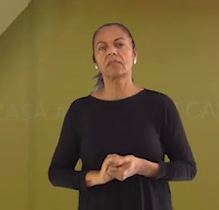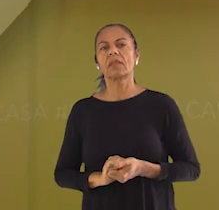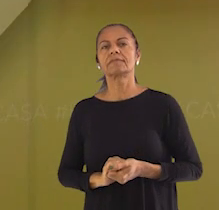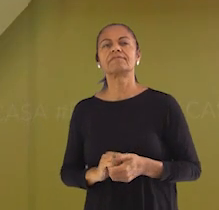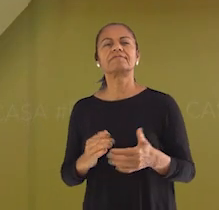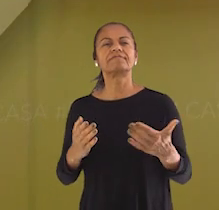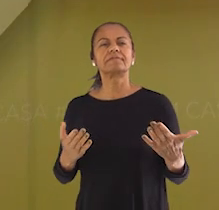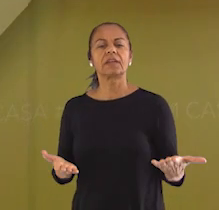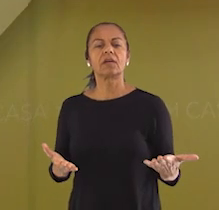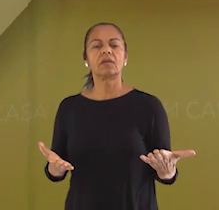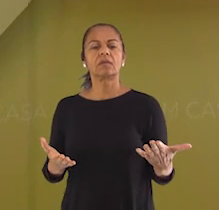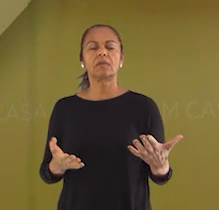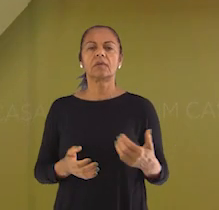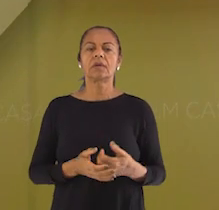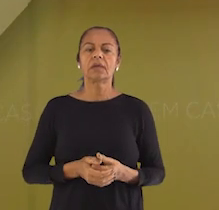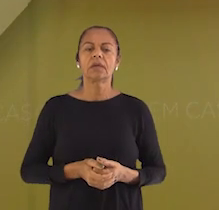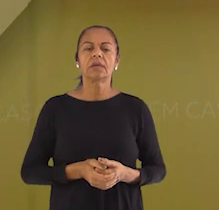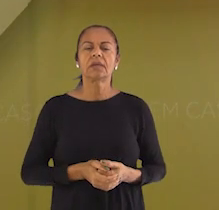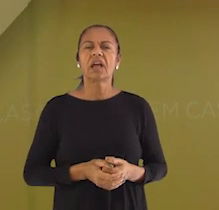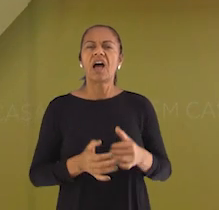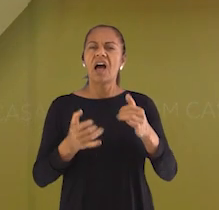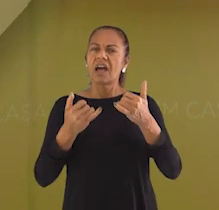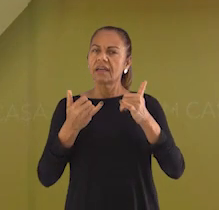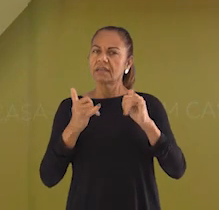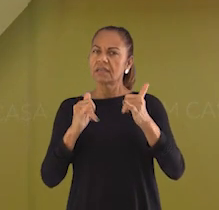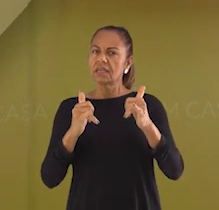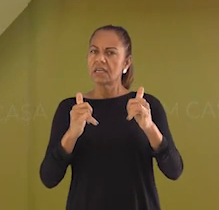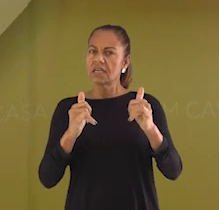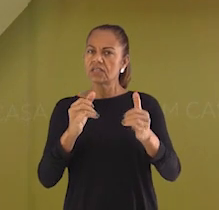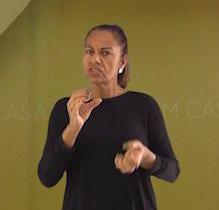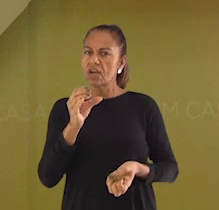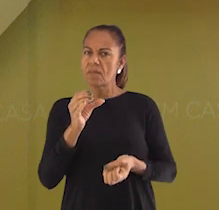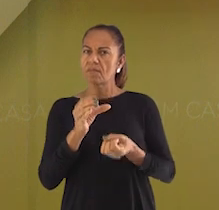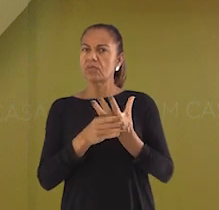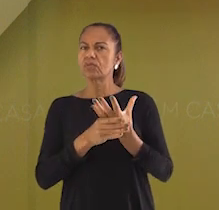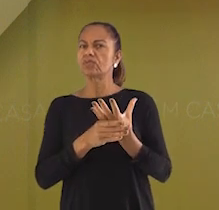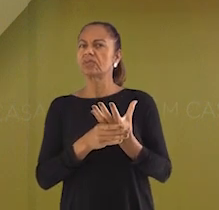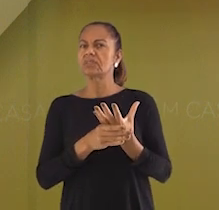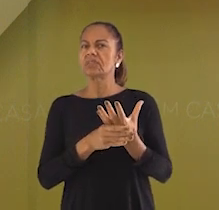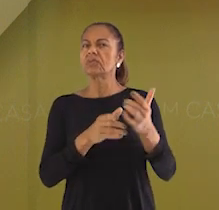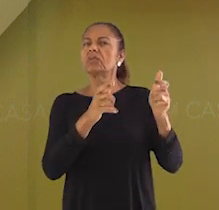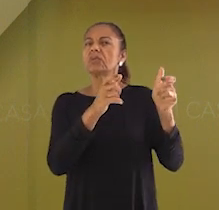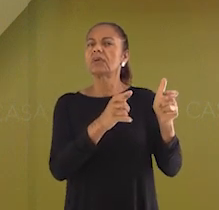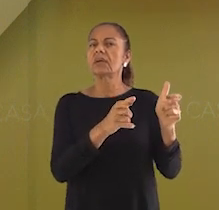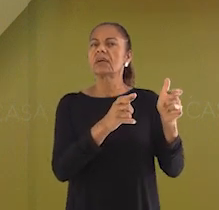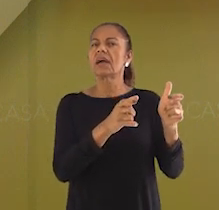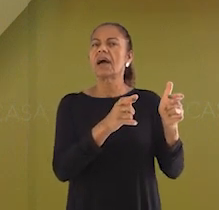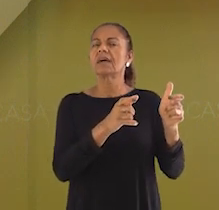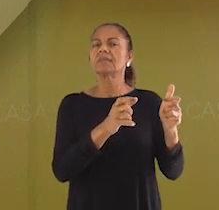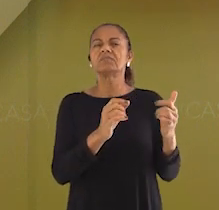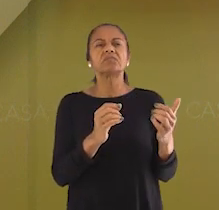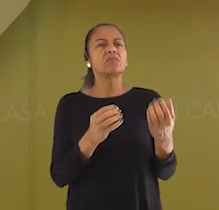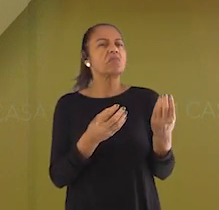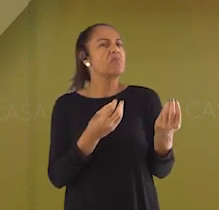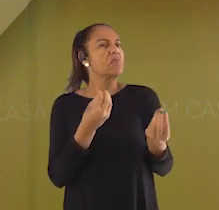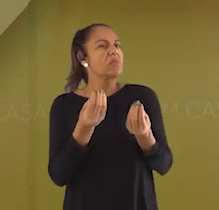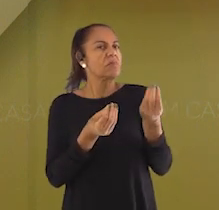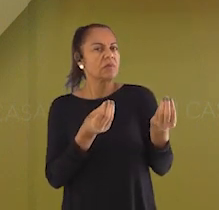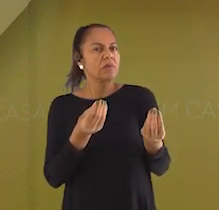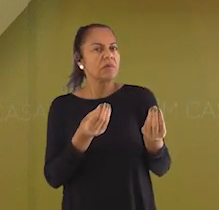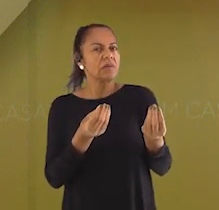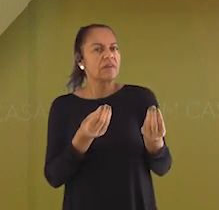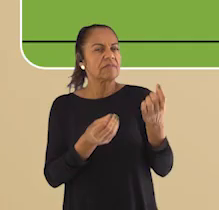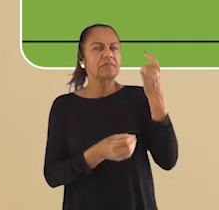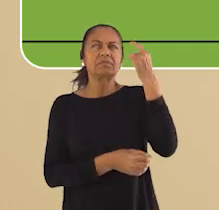Estudante, onde será que é produzida a energia que chega em nossas casas? Vamos pensar nisso? Vou te dar um tempo para